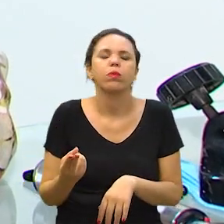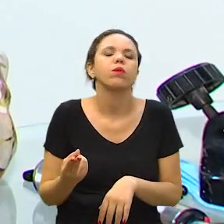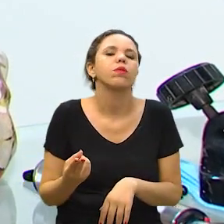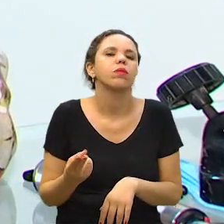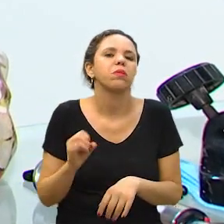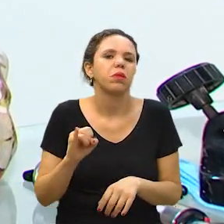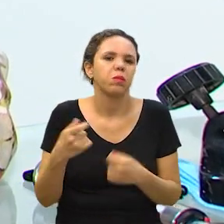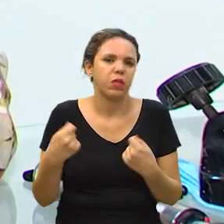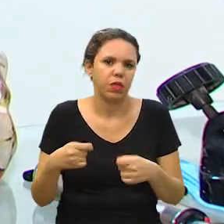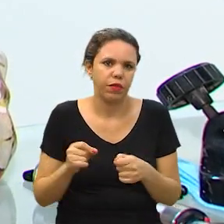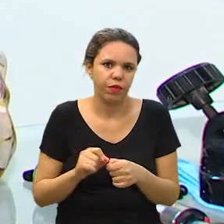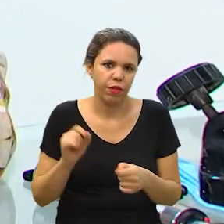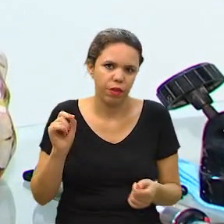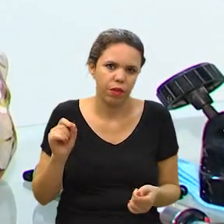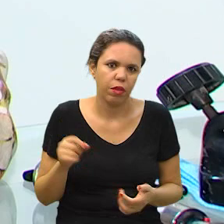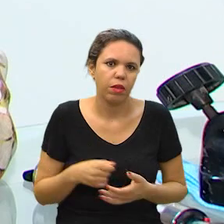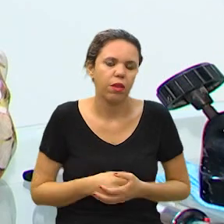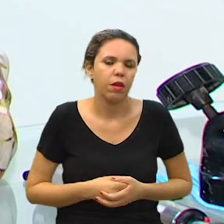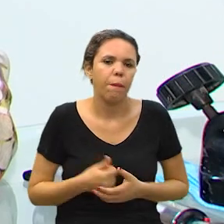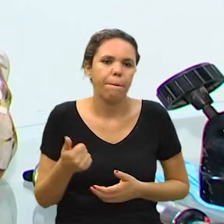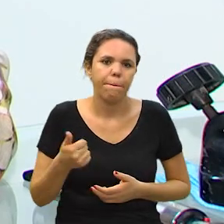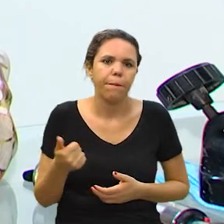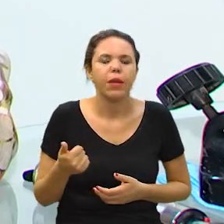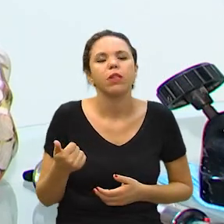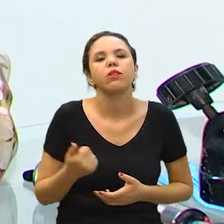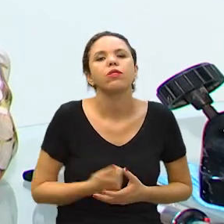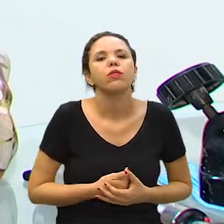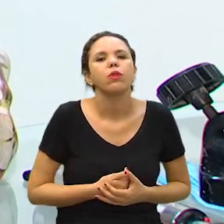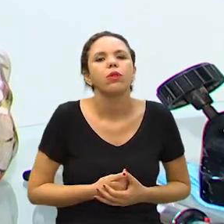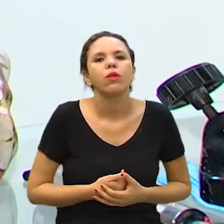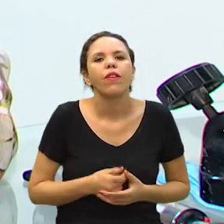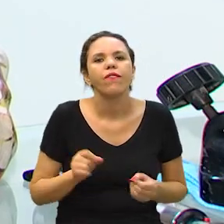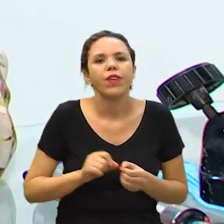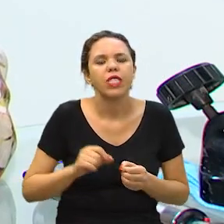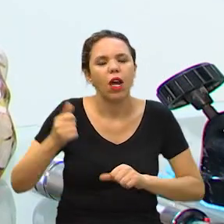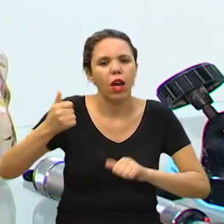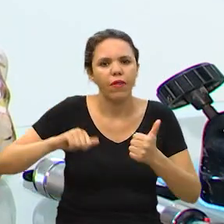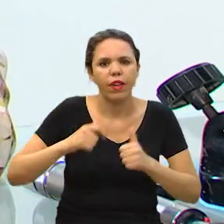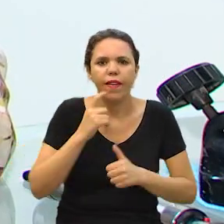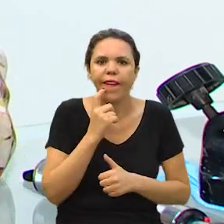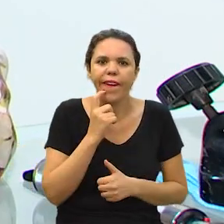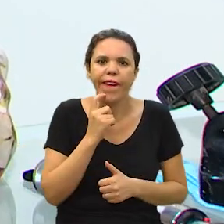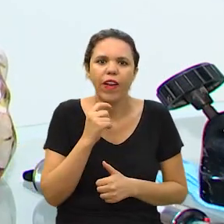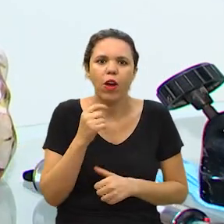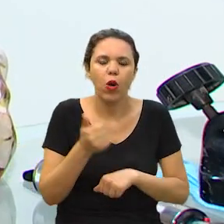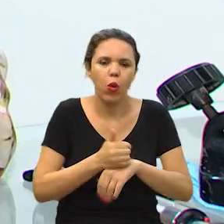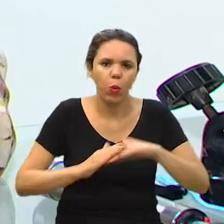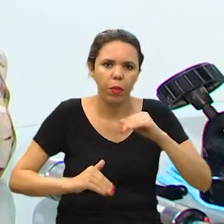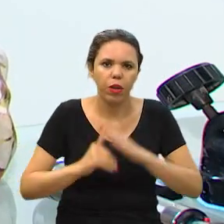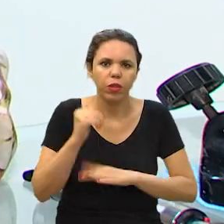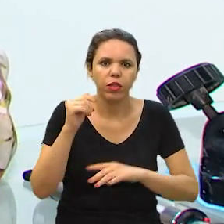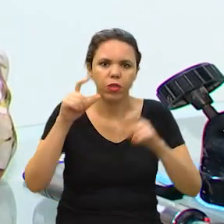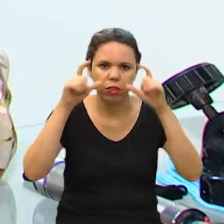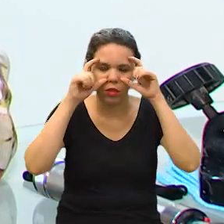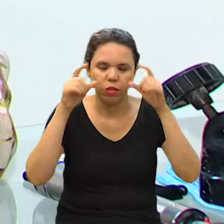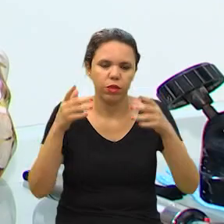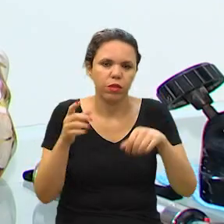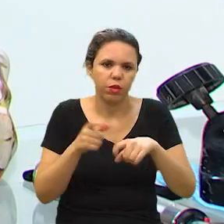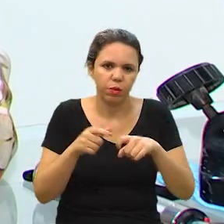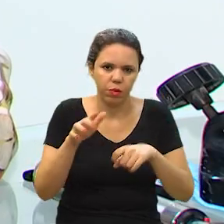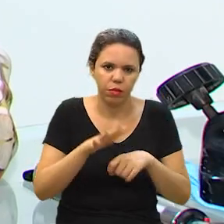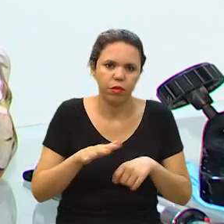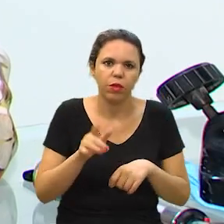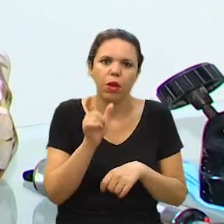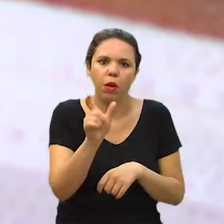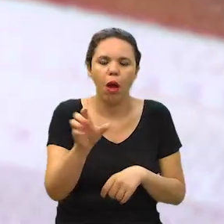ou se precisa primeiro fazer uma avaliação com um profissional da